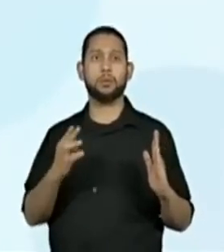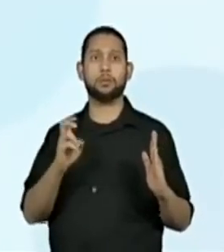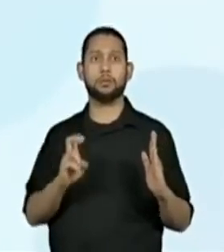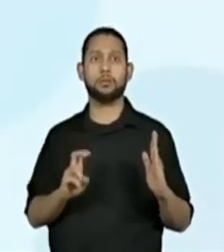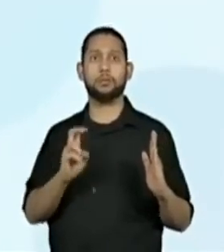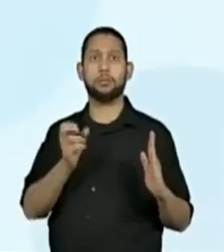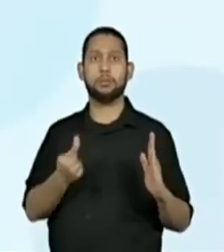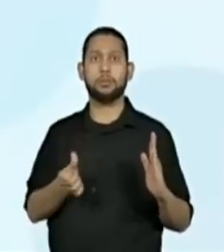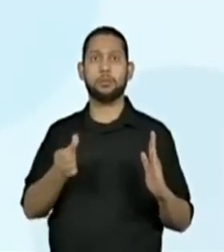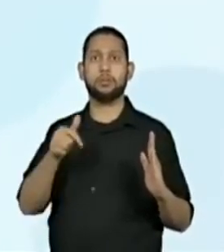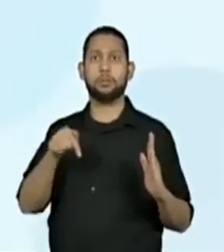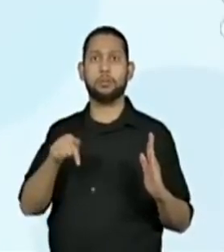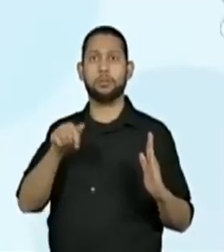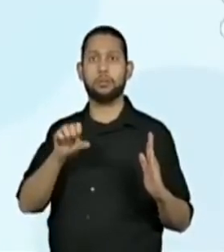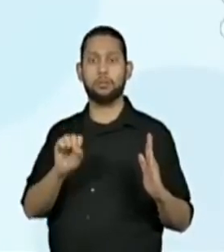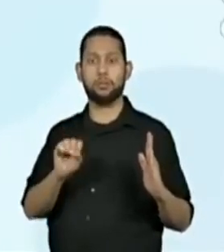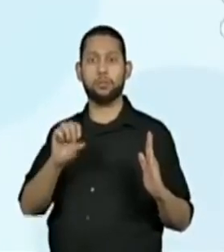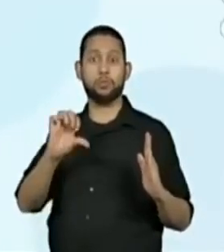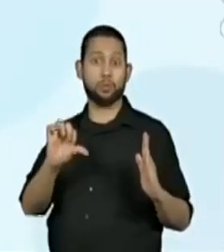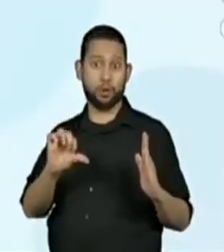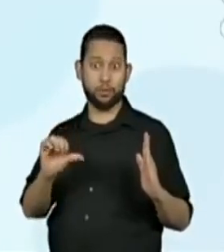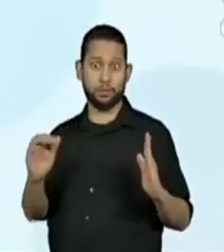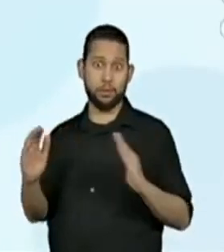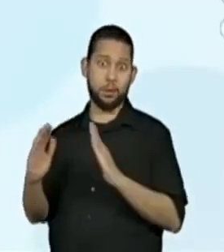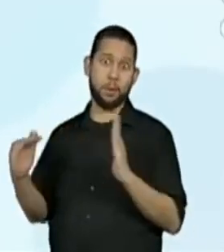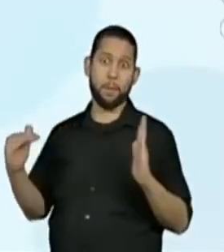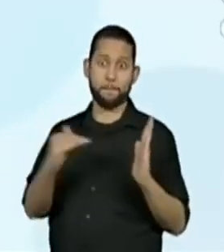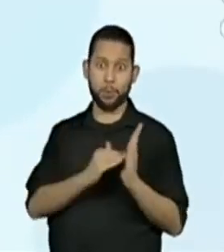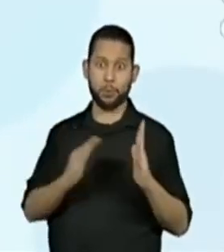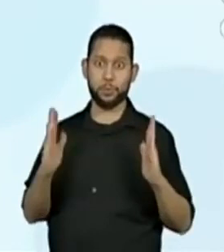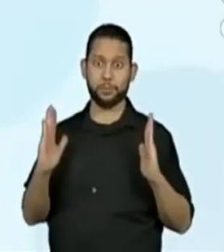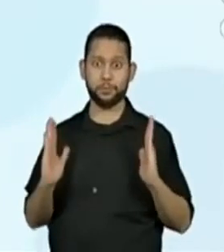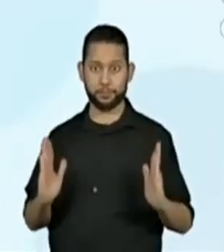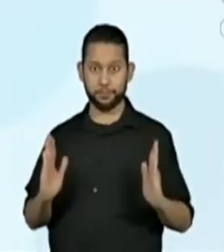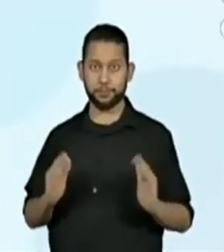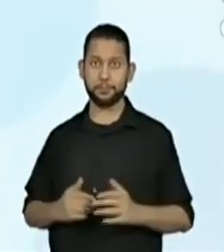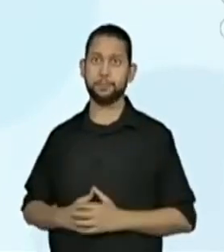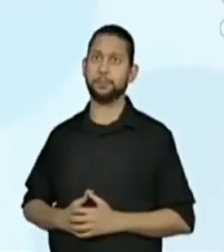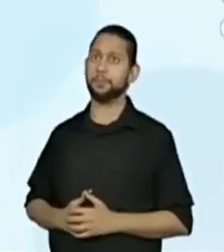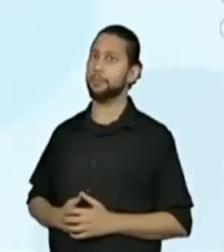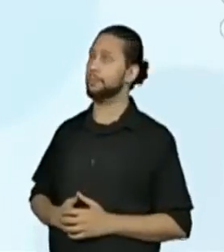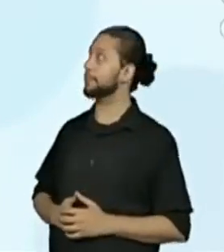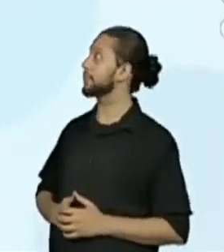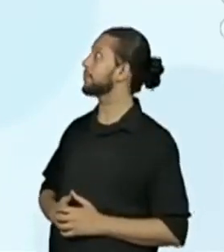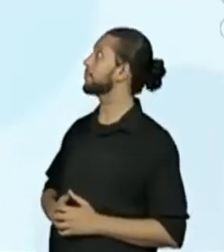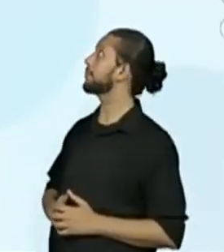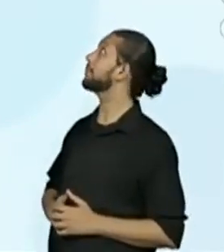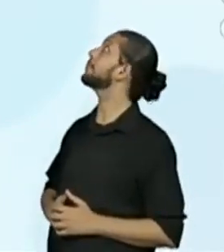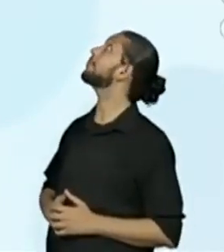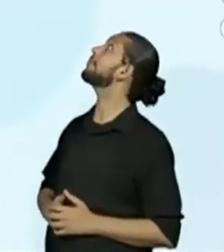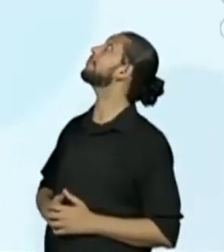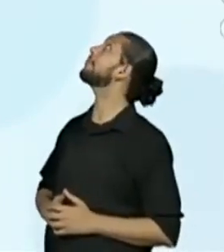4, 5, 6, 7, 8, 9.